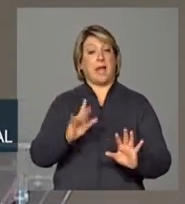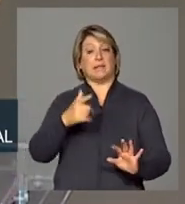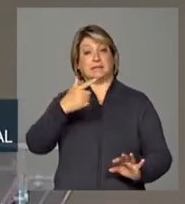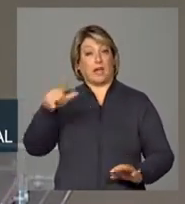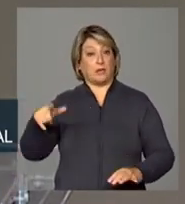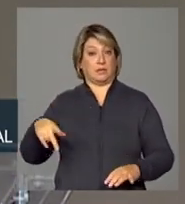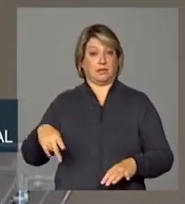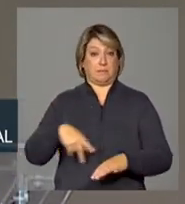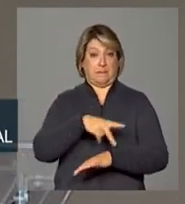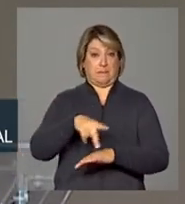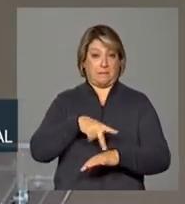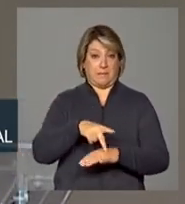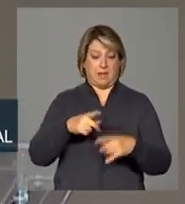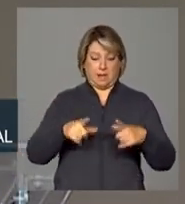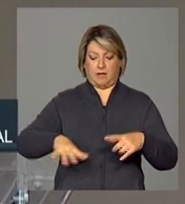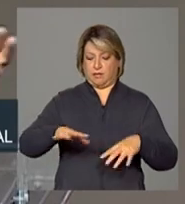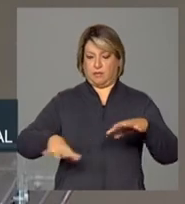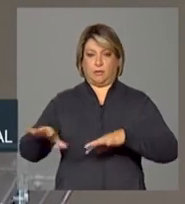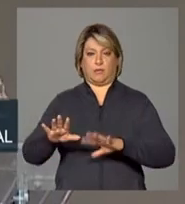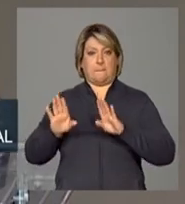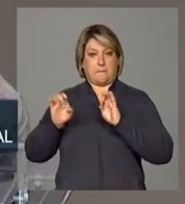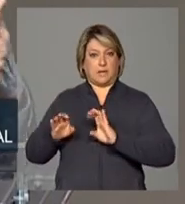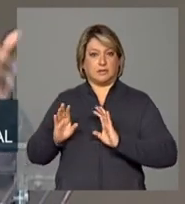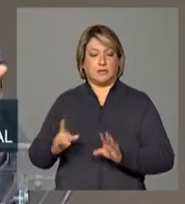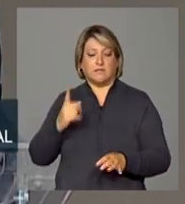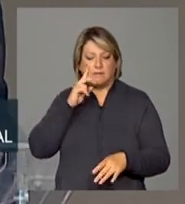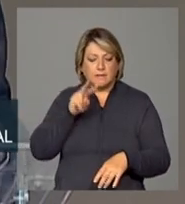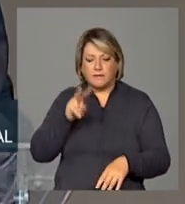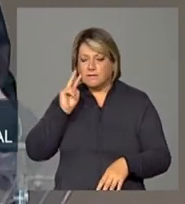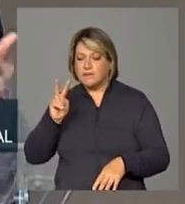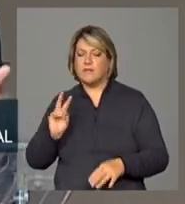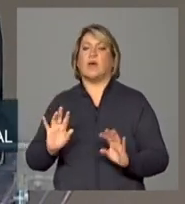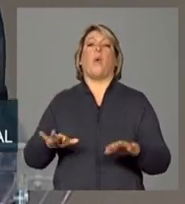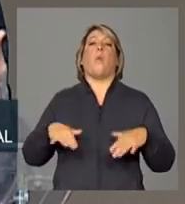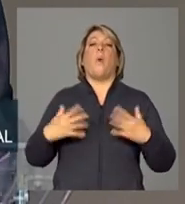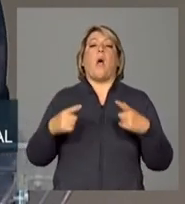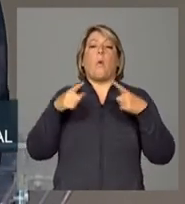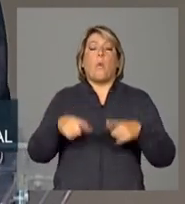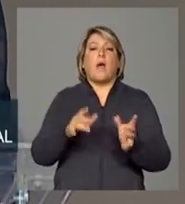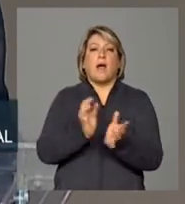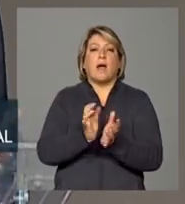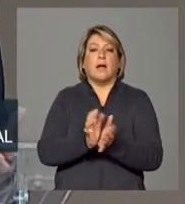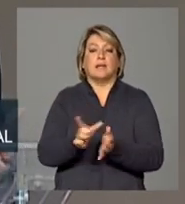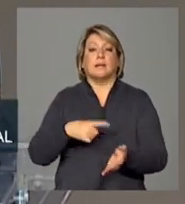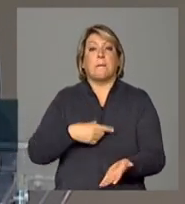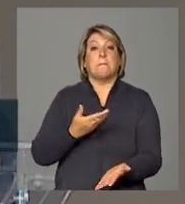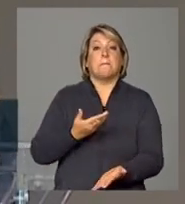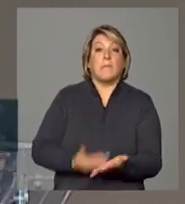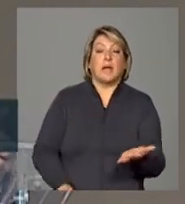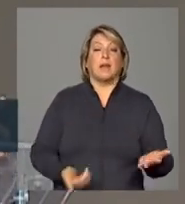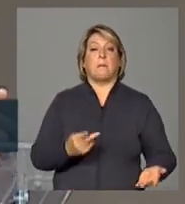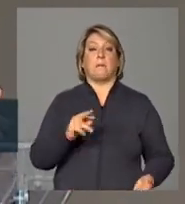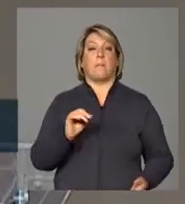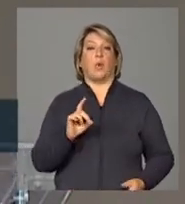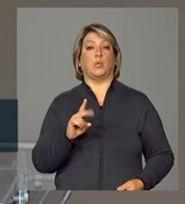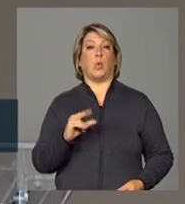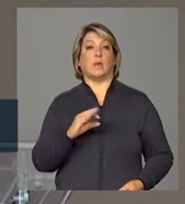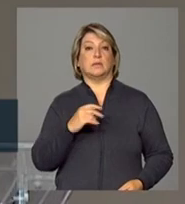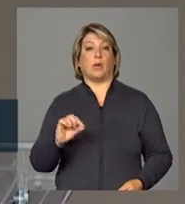focar as áreas deprimidas as áreas que estão perdendo substância em termos de produção e de